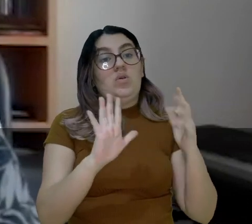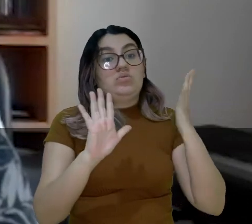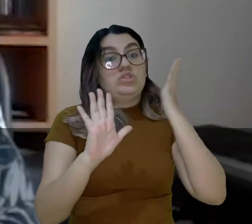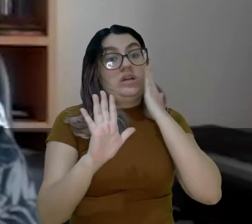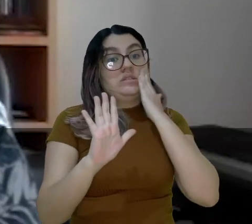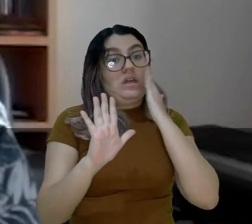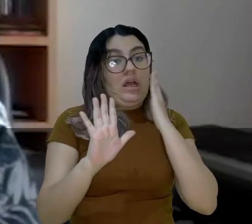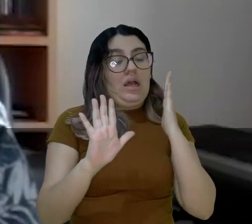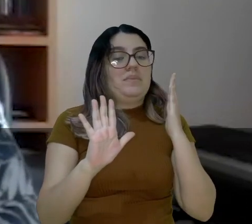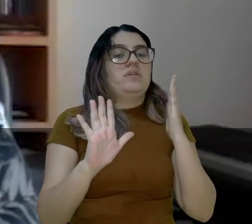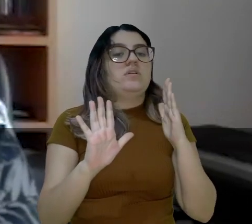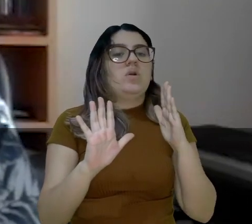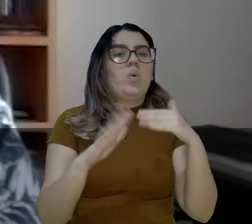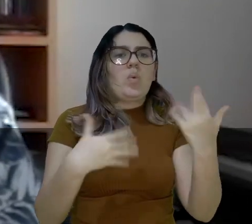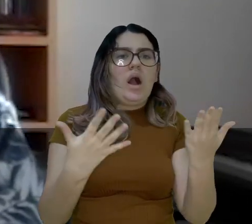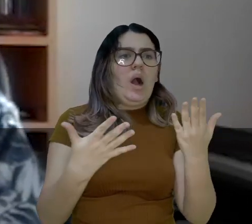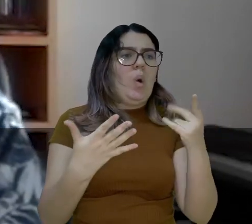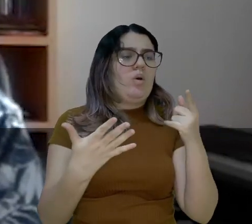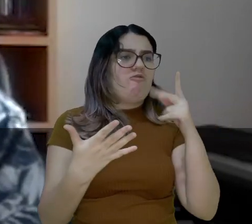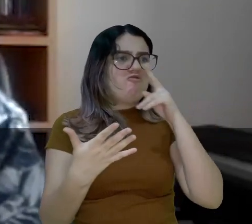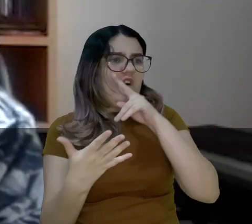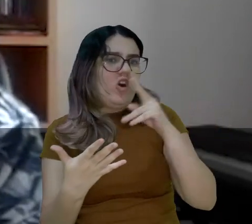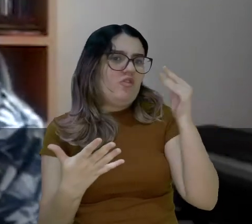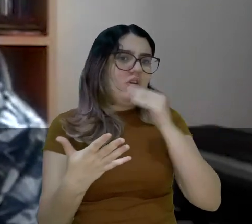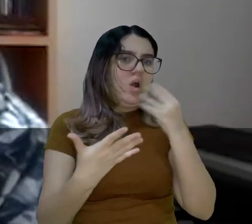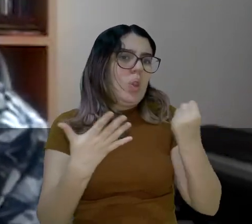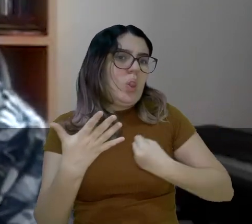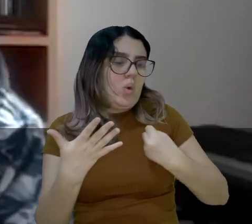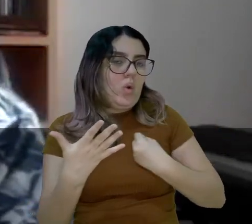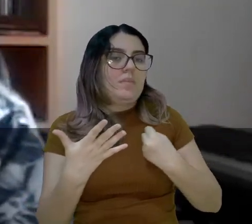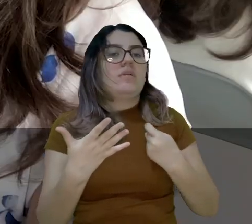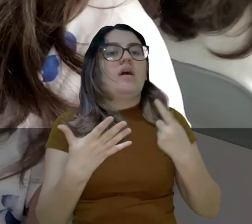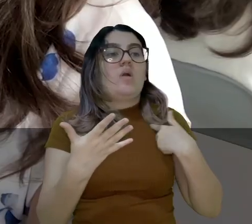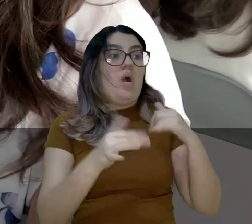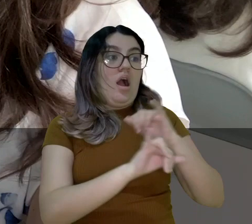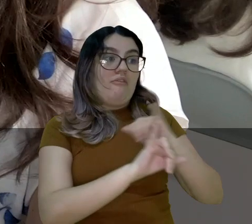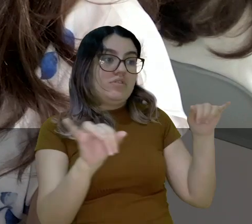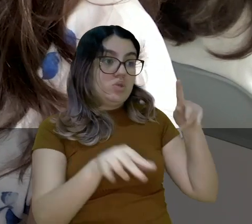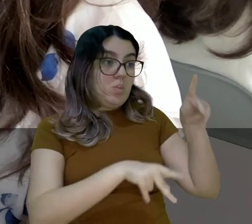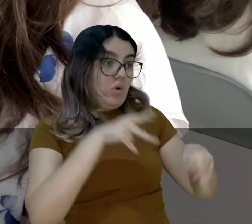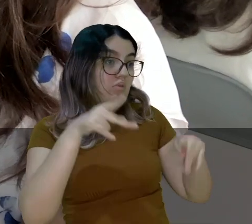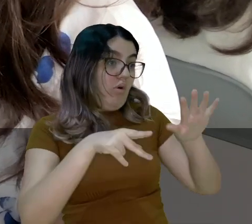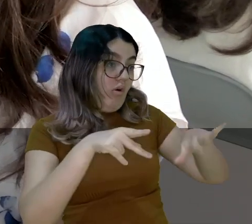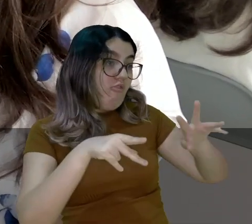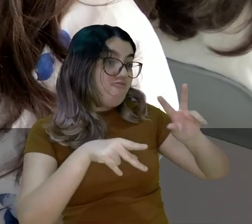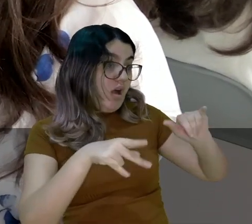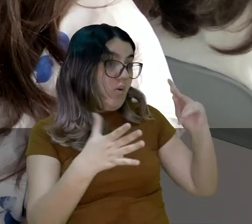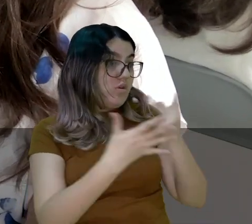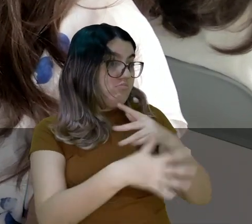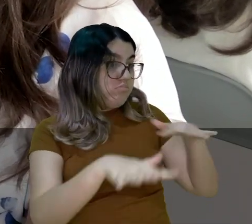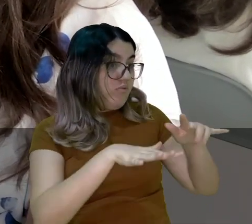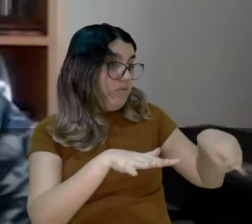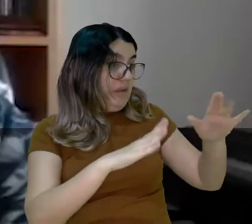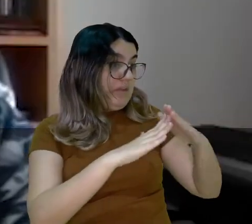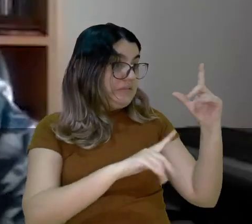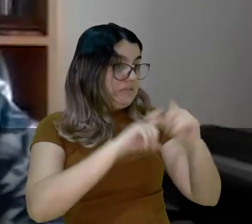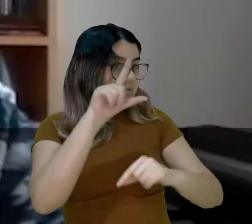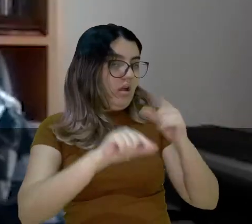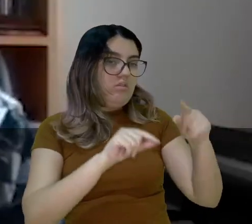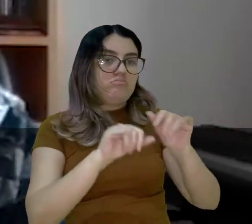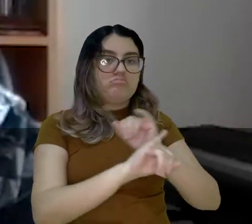terremoto. Com isso, eu alerto a população perto do terremoto para sair das casas.